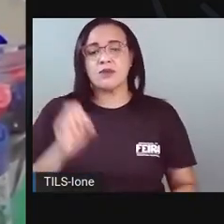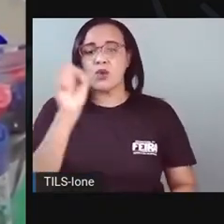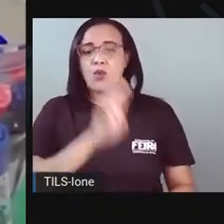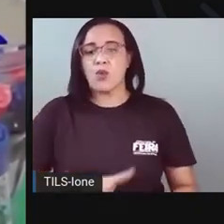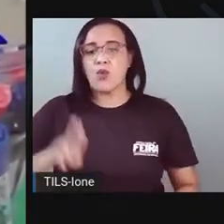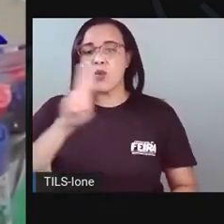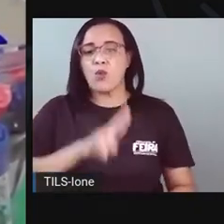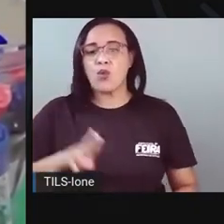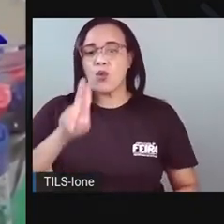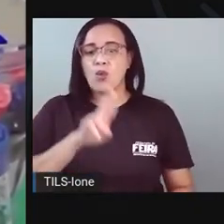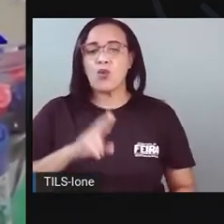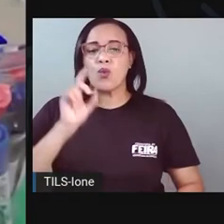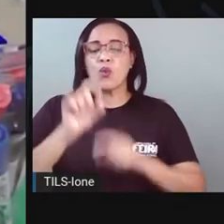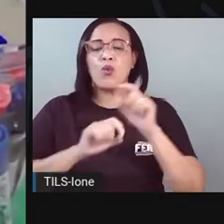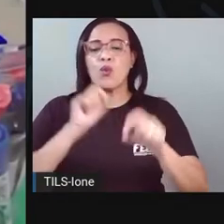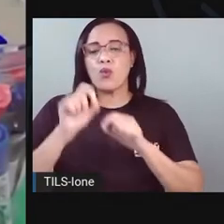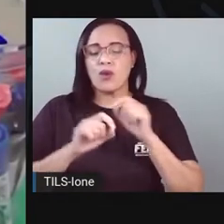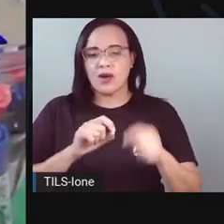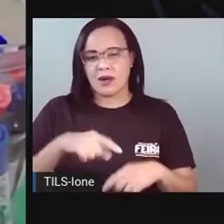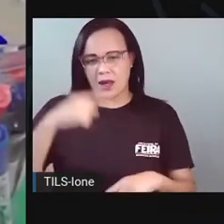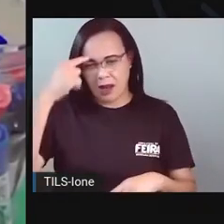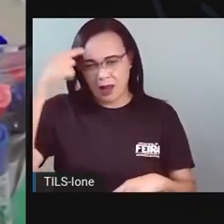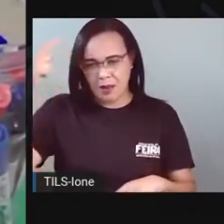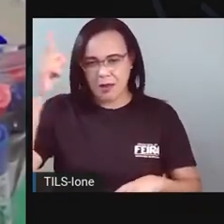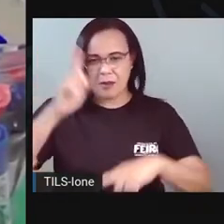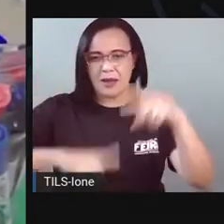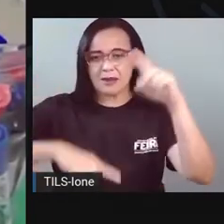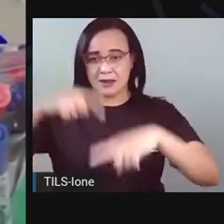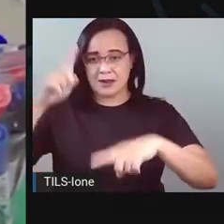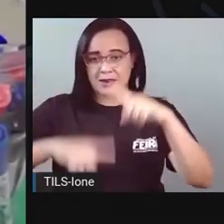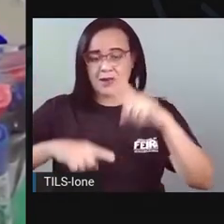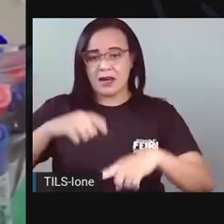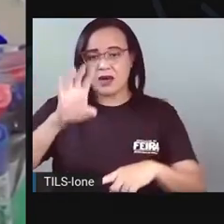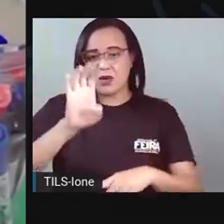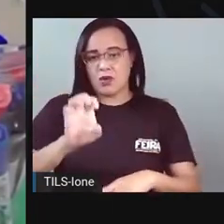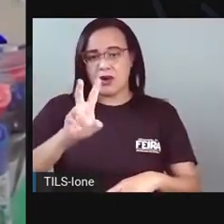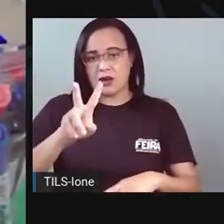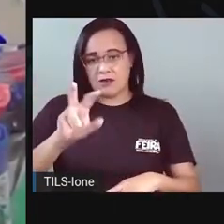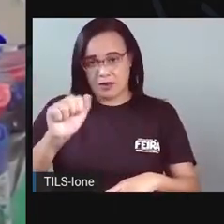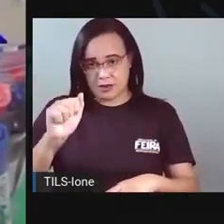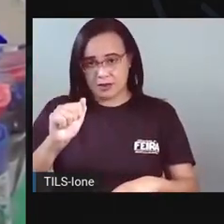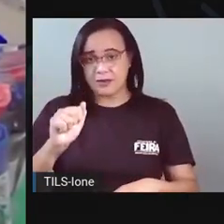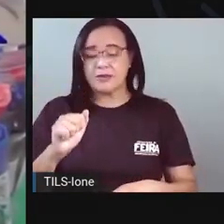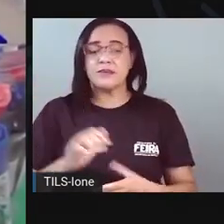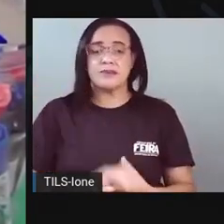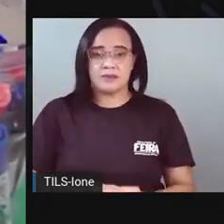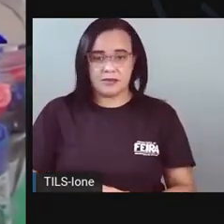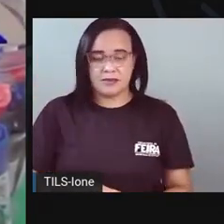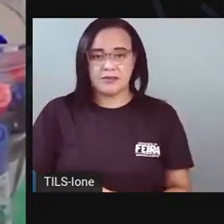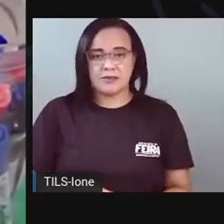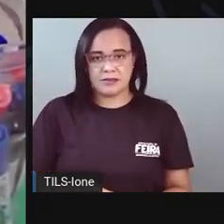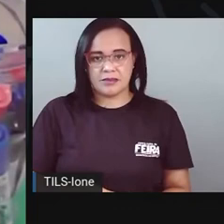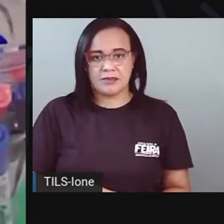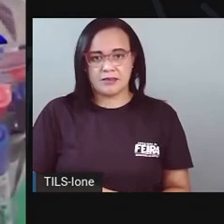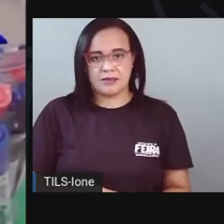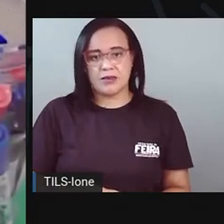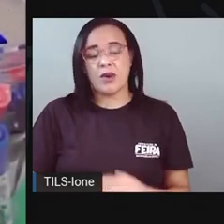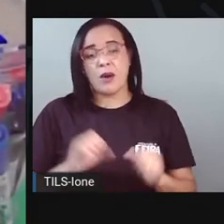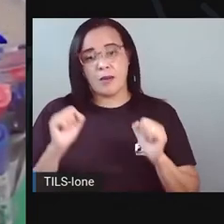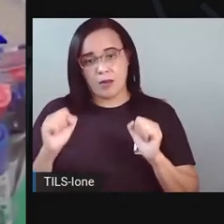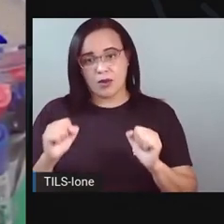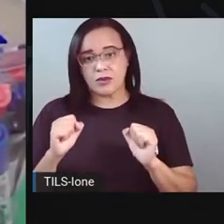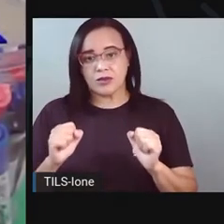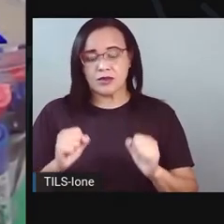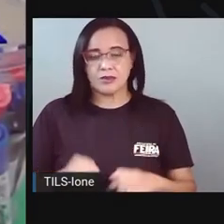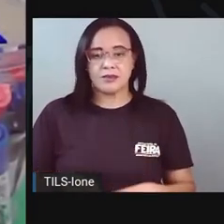Isso aqui, ó. E aí, pra me ajudar, eu posso utilizar o que aqui, ó? O meu emborrachado.